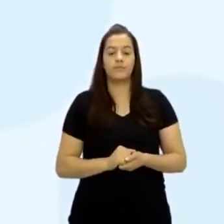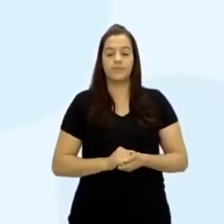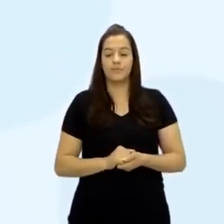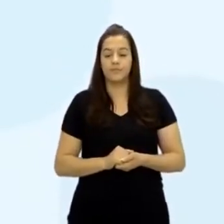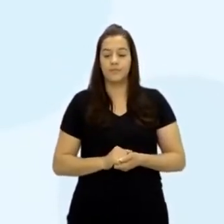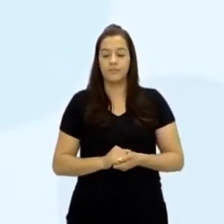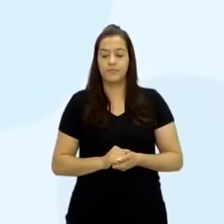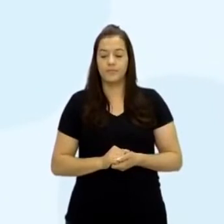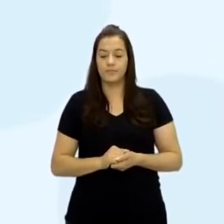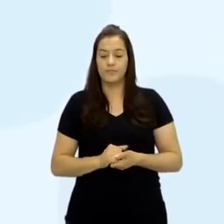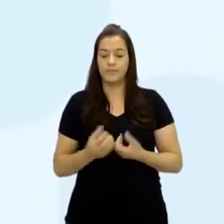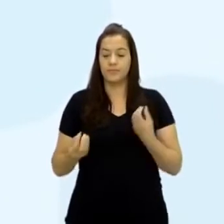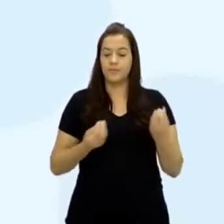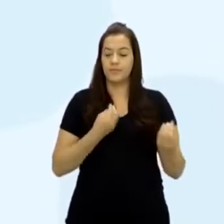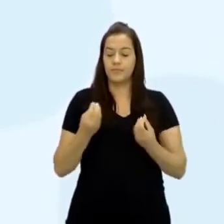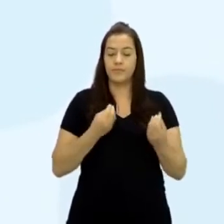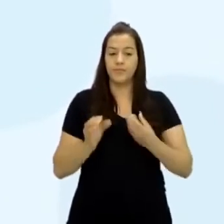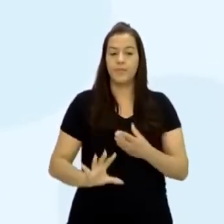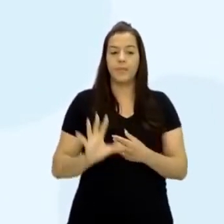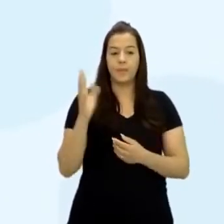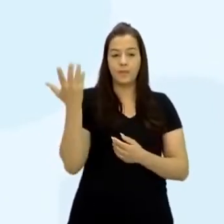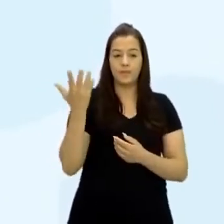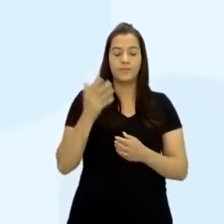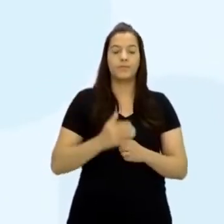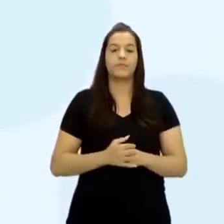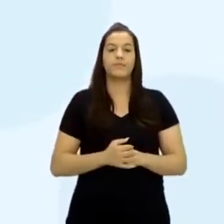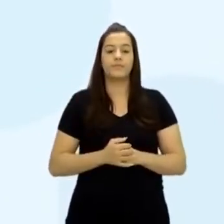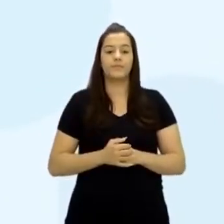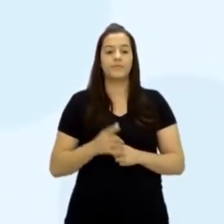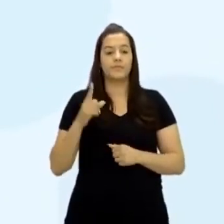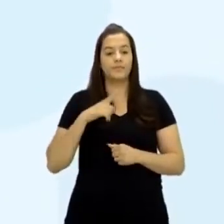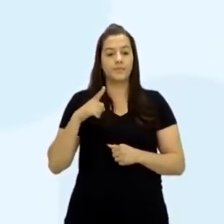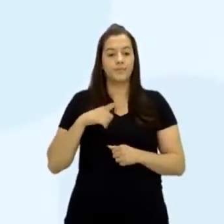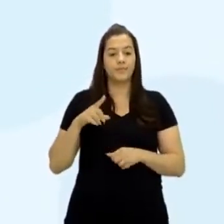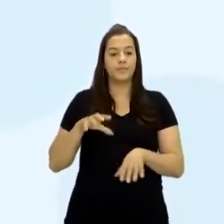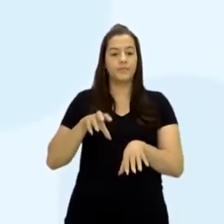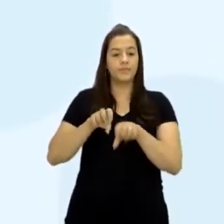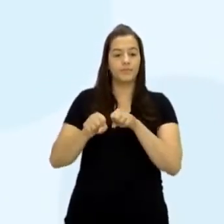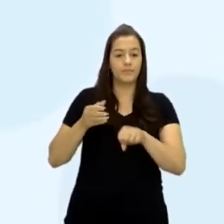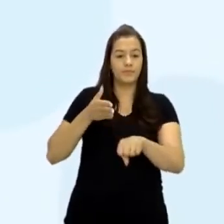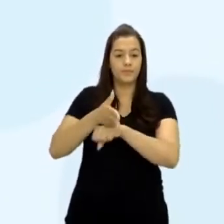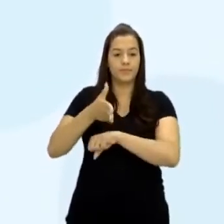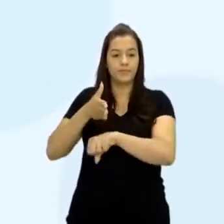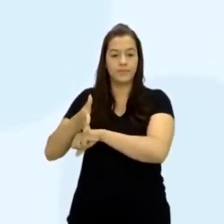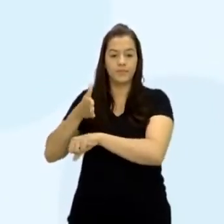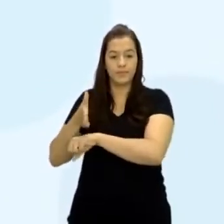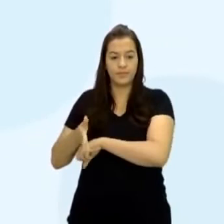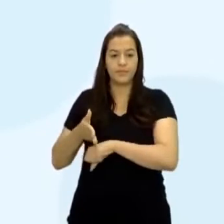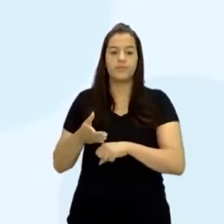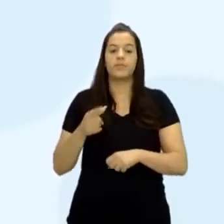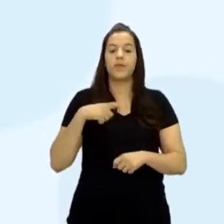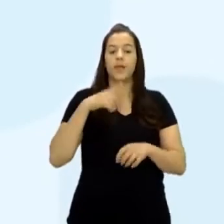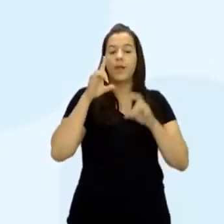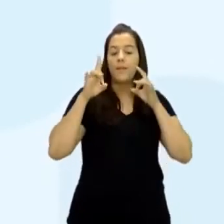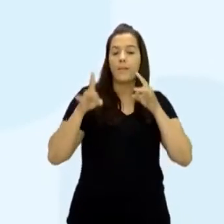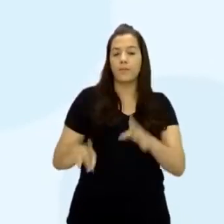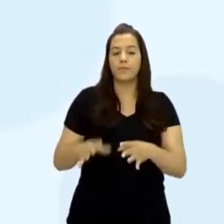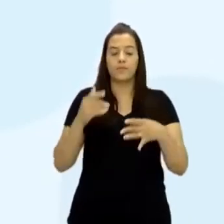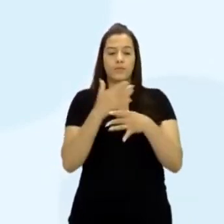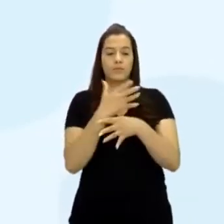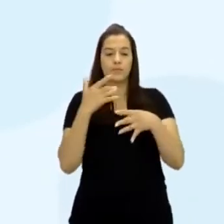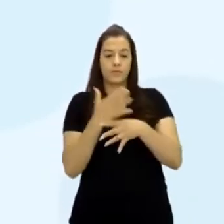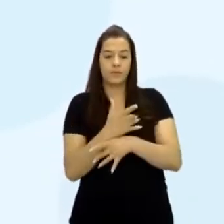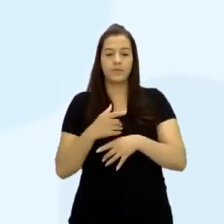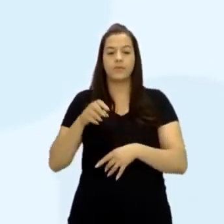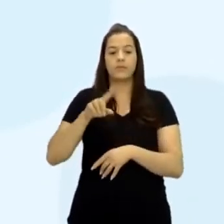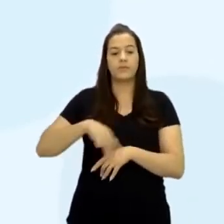Como que aconteceu o feudalismo? Nós tivemos a formação com invasões germânicas, abandono das cidades